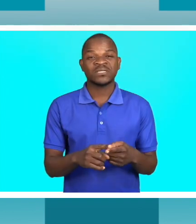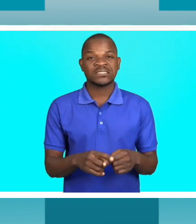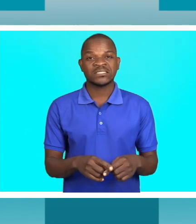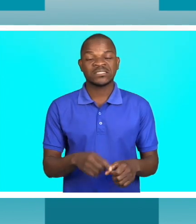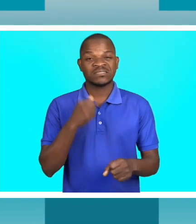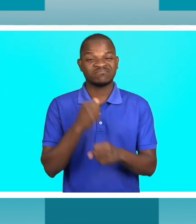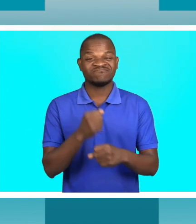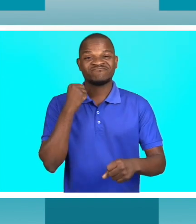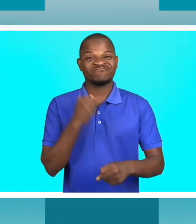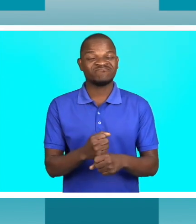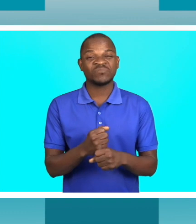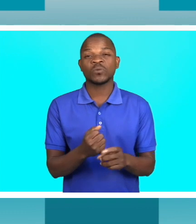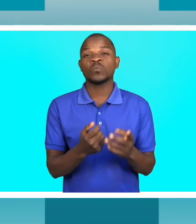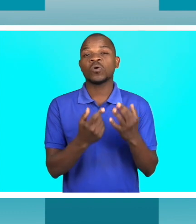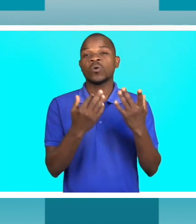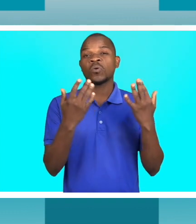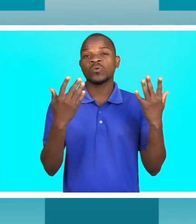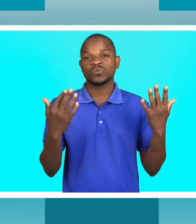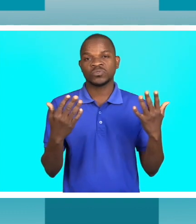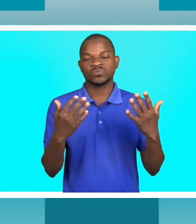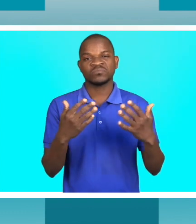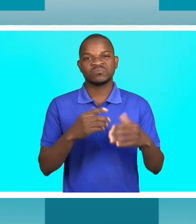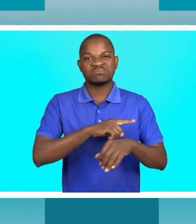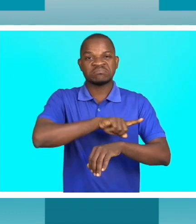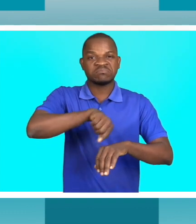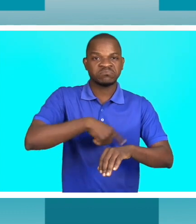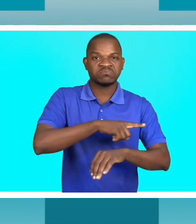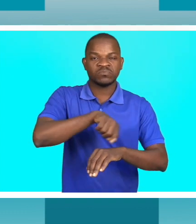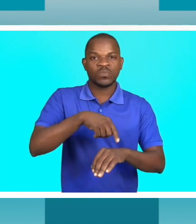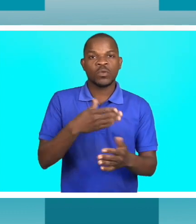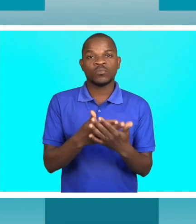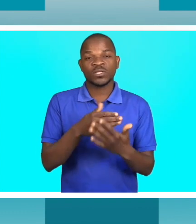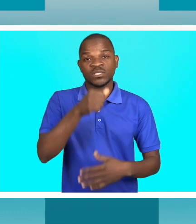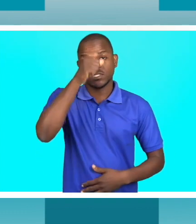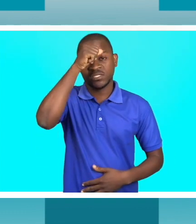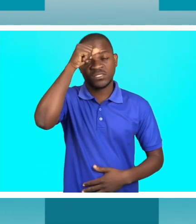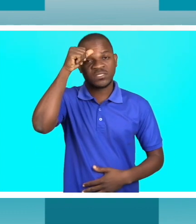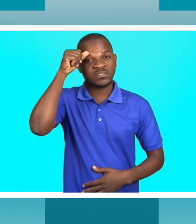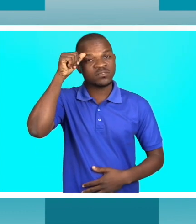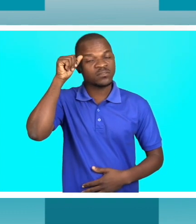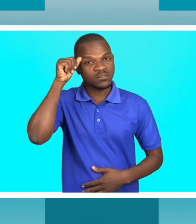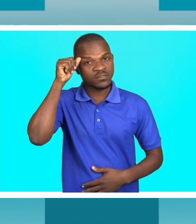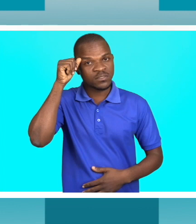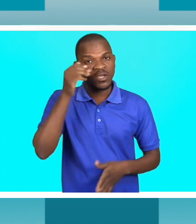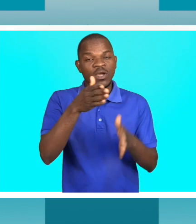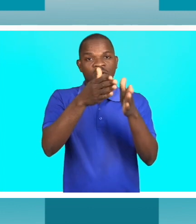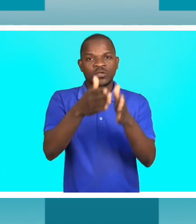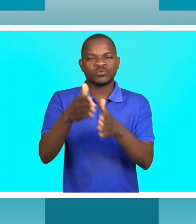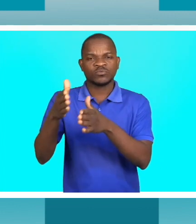Olha, são muitas horas de trabalho, porque, às vezes, é complicado conseguir